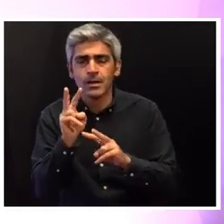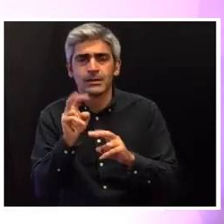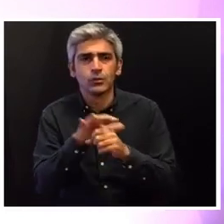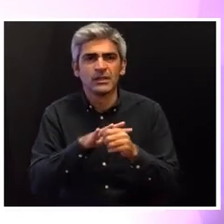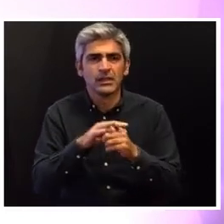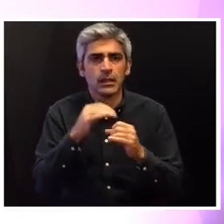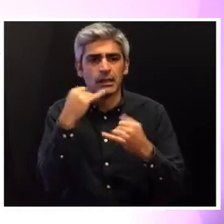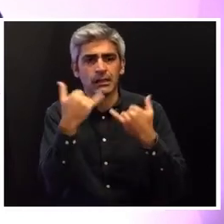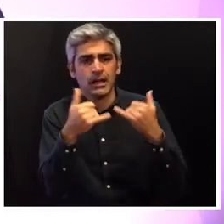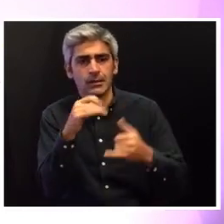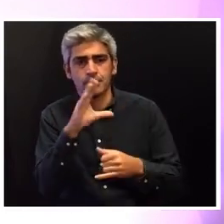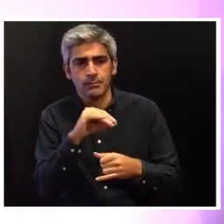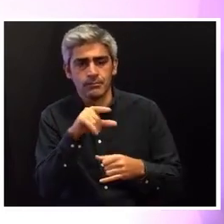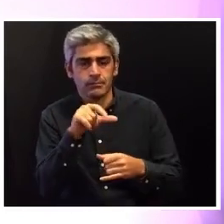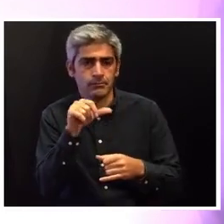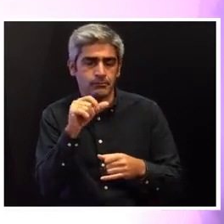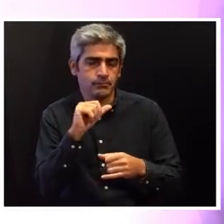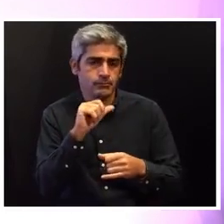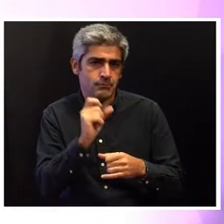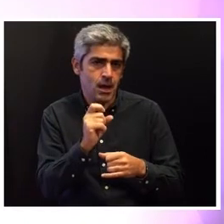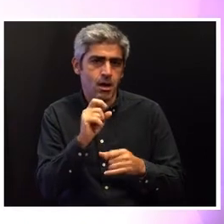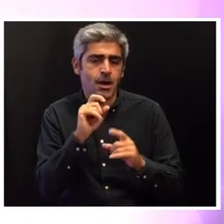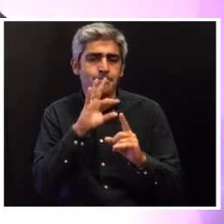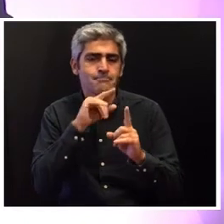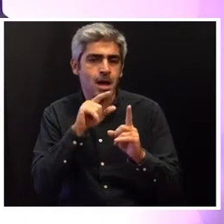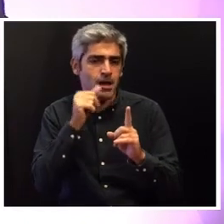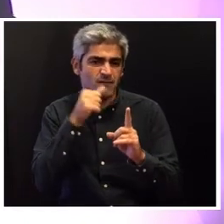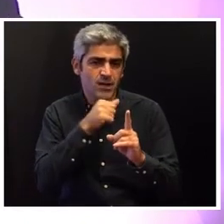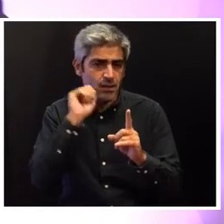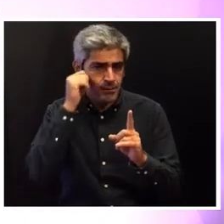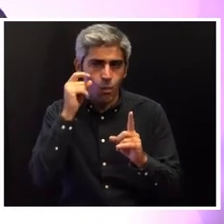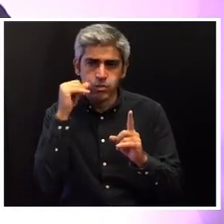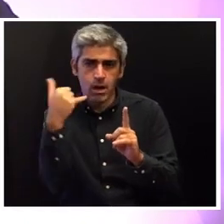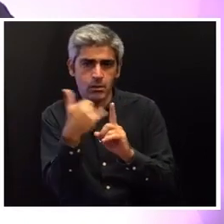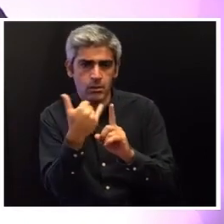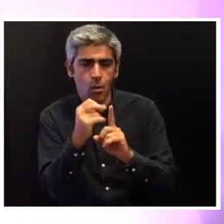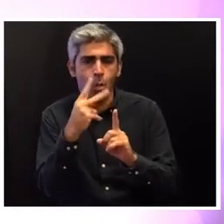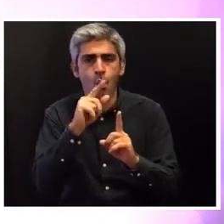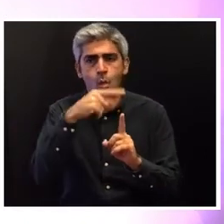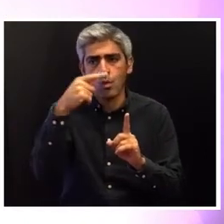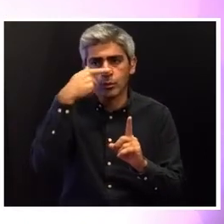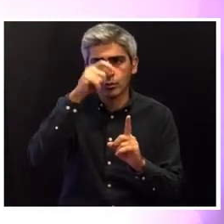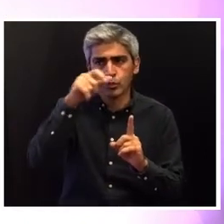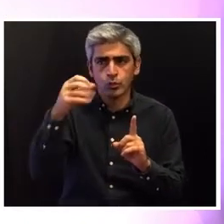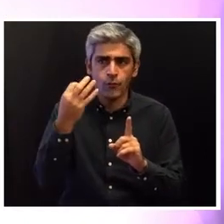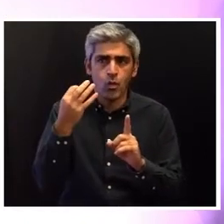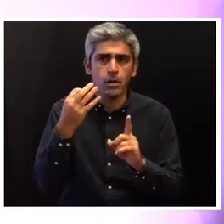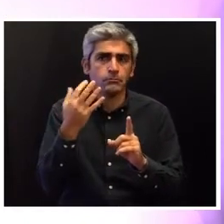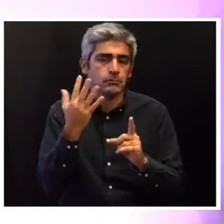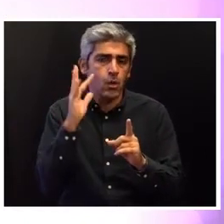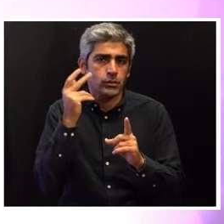de que a sua mãe é vítima por parte do pai ou de outra pessoa com quem a mãe tenha ou tenha tido